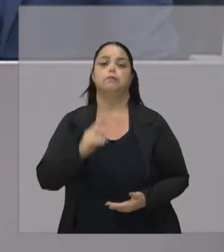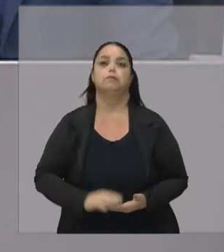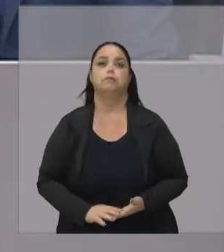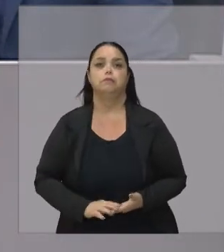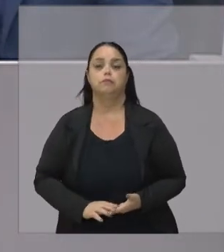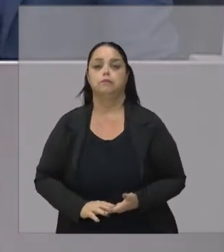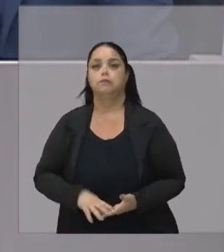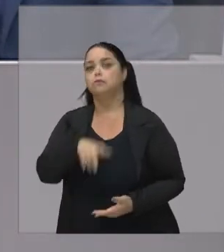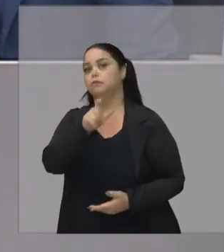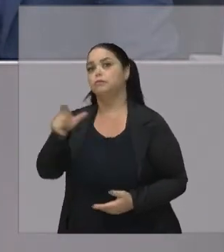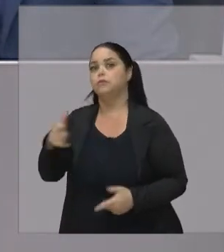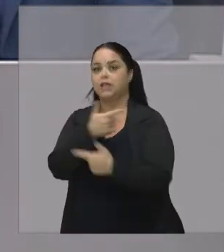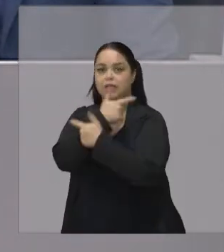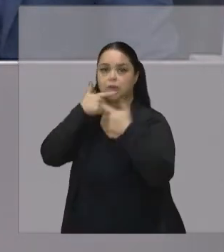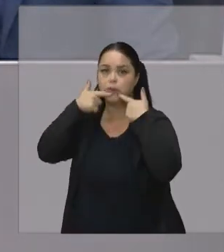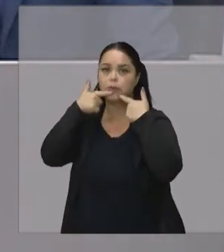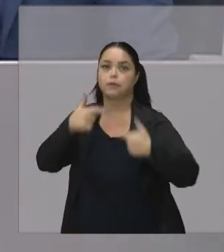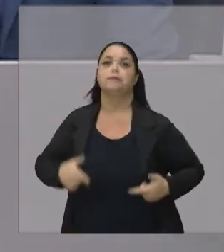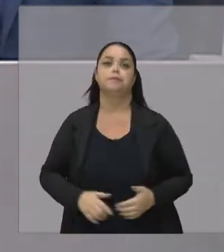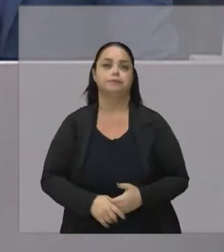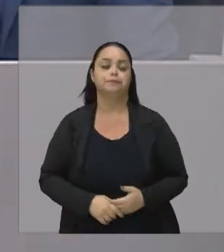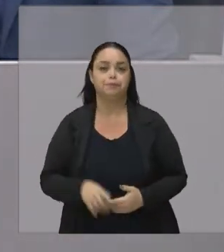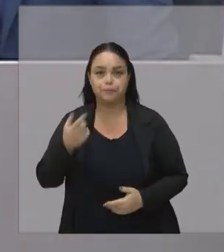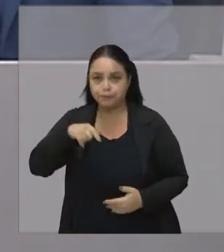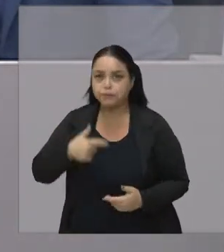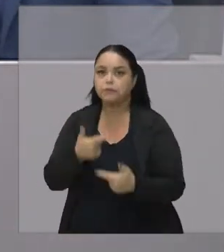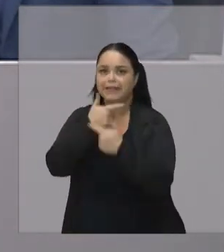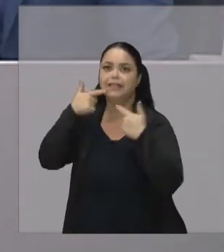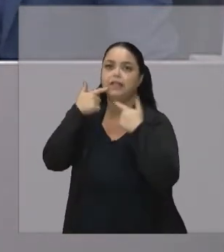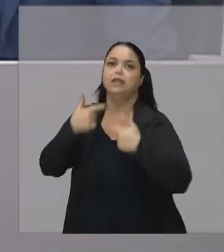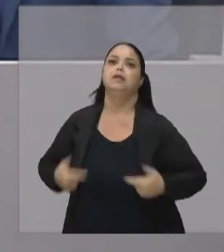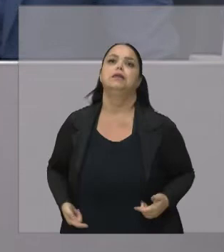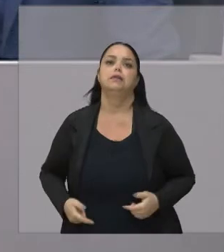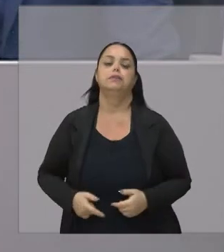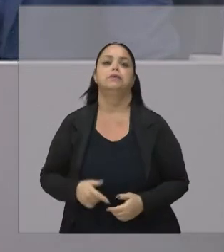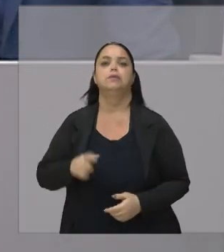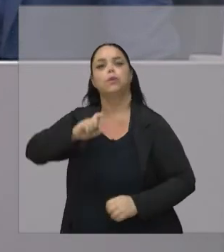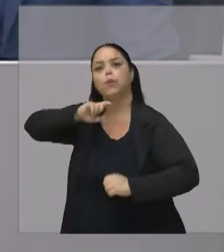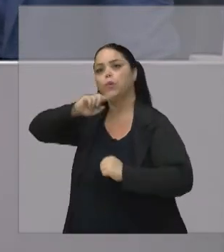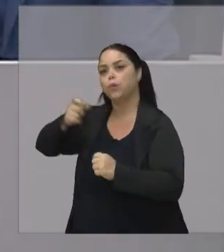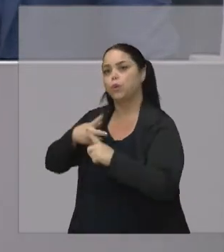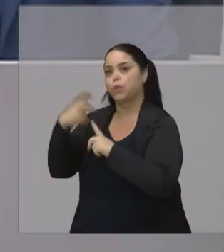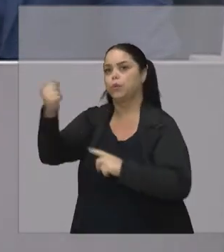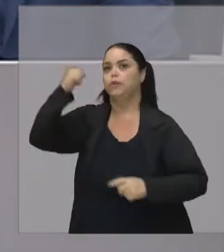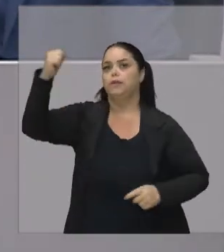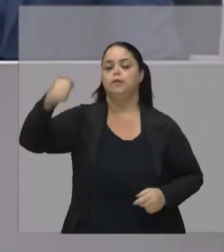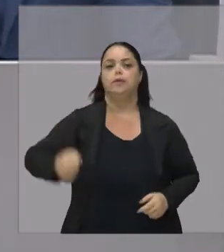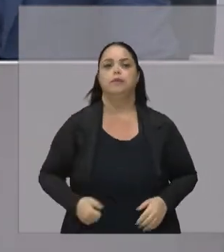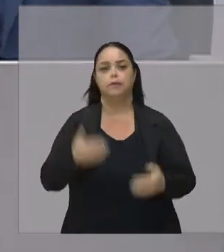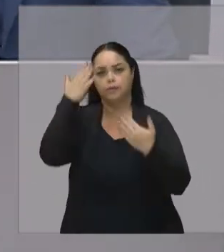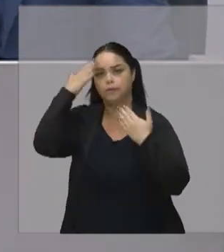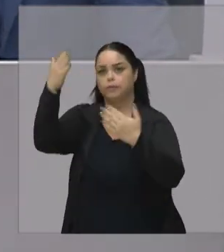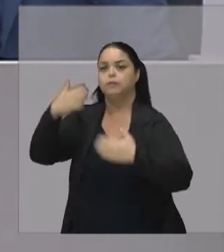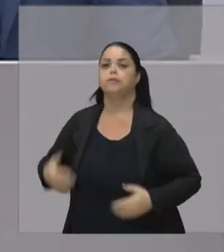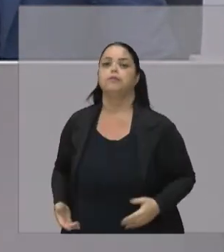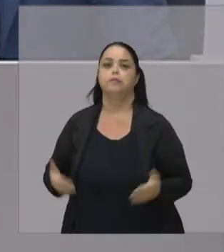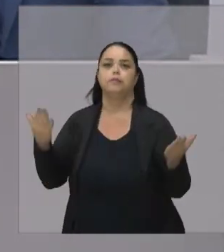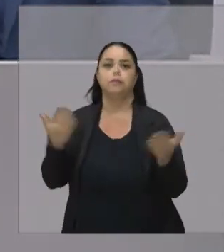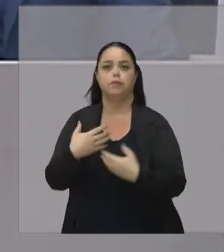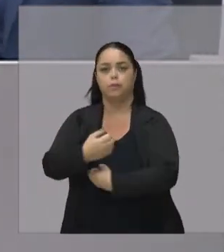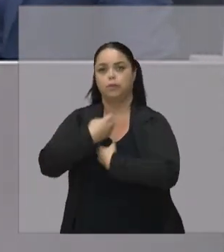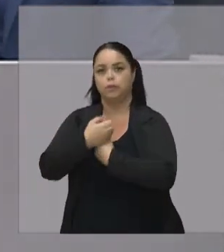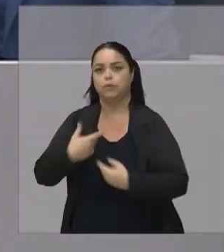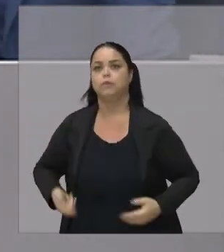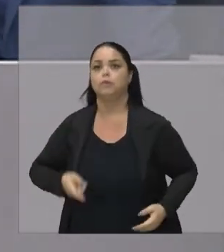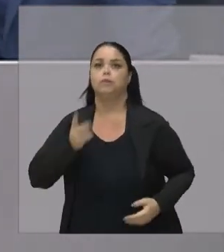fazendo Pessoas sorrir Como nós Sorrimos Com as suas conquistas Obrigado Por tudo que você Nos trouxe hoje E